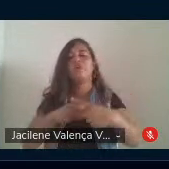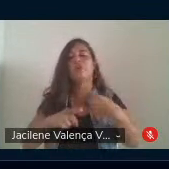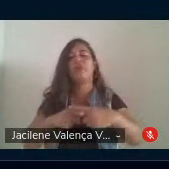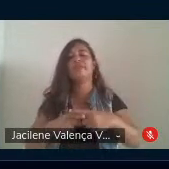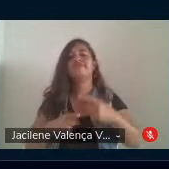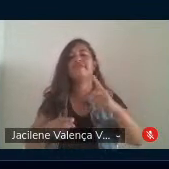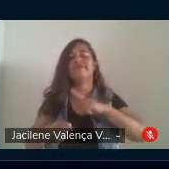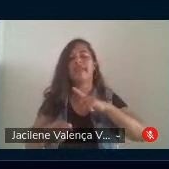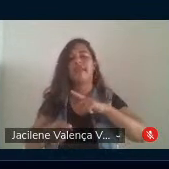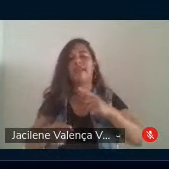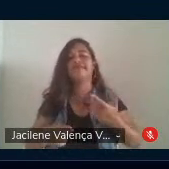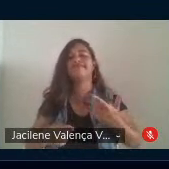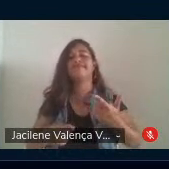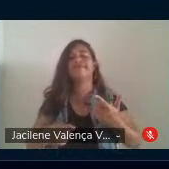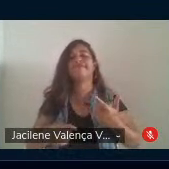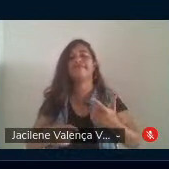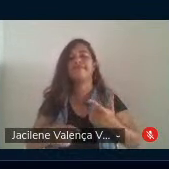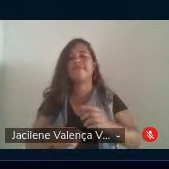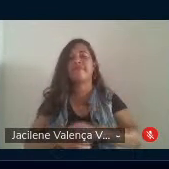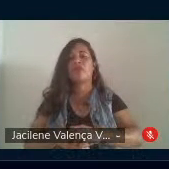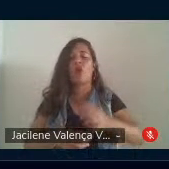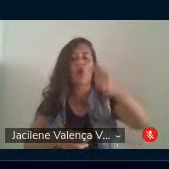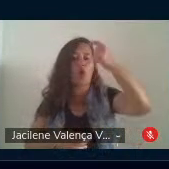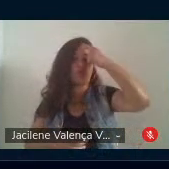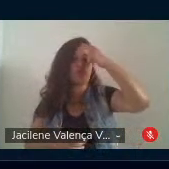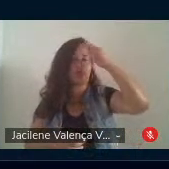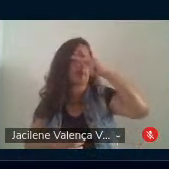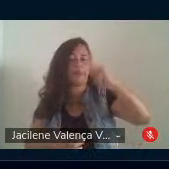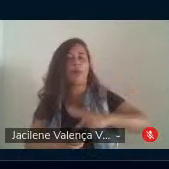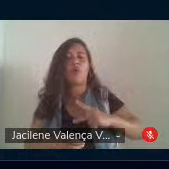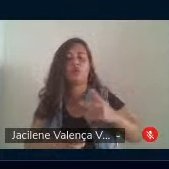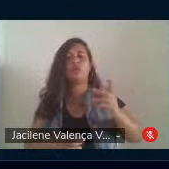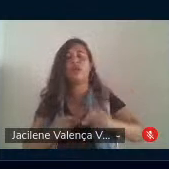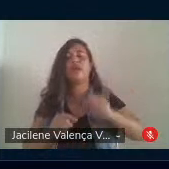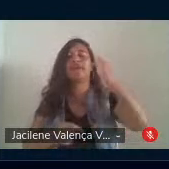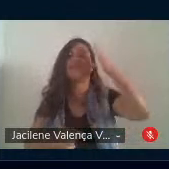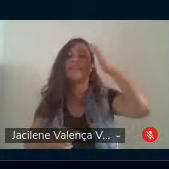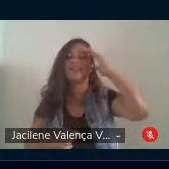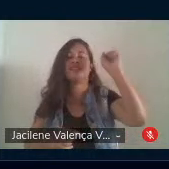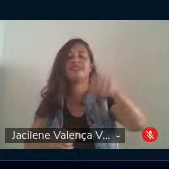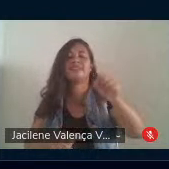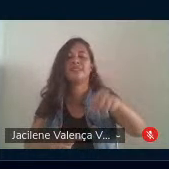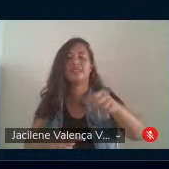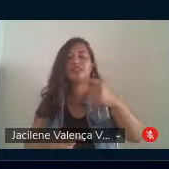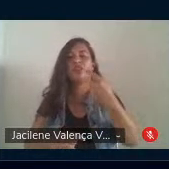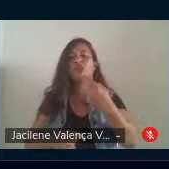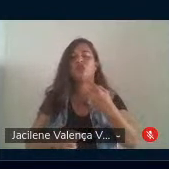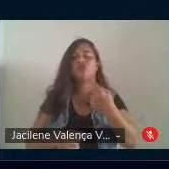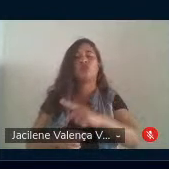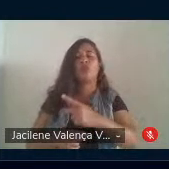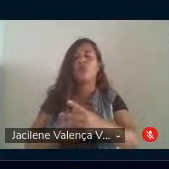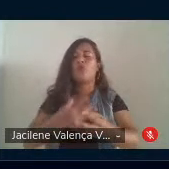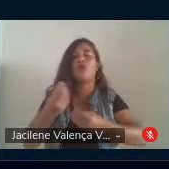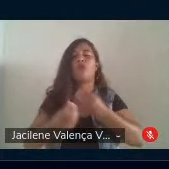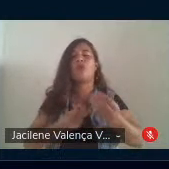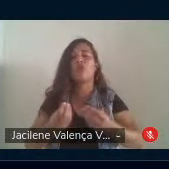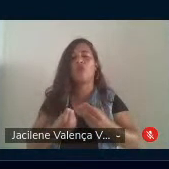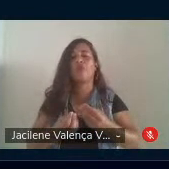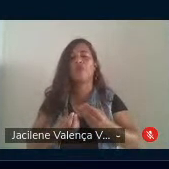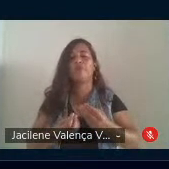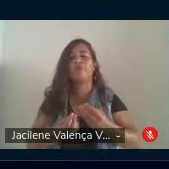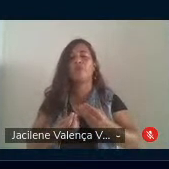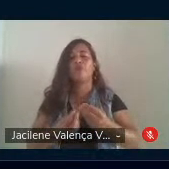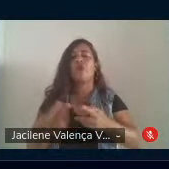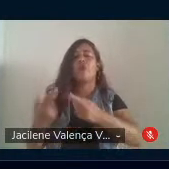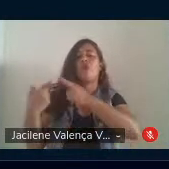e a partir dessa autoconscientização os sujeitos entendem, sim, a sua dimensão e o seu compromisso